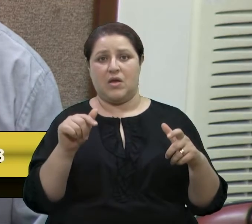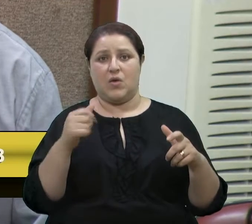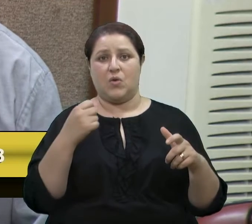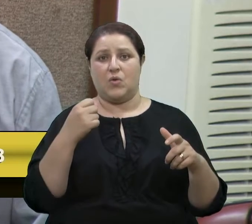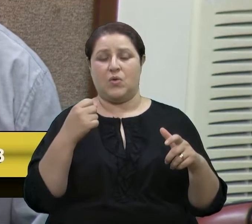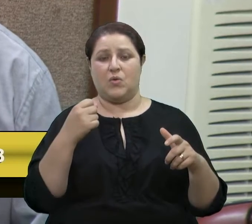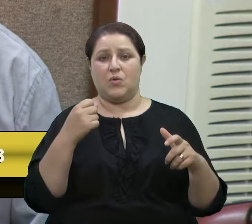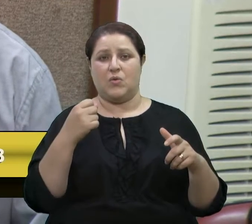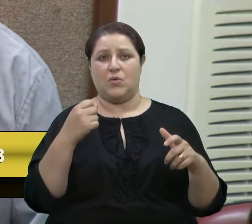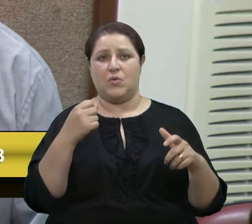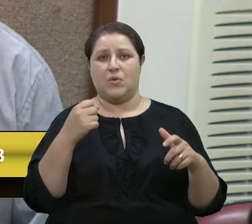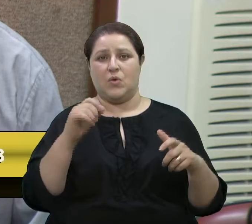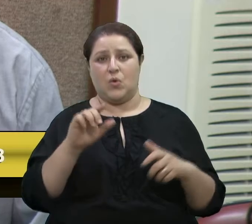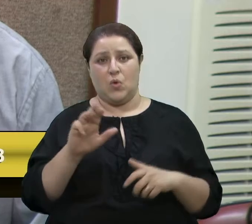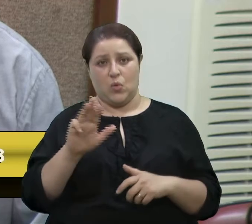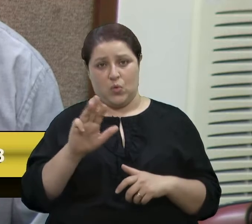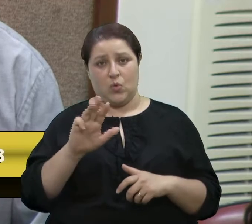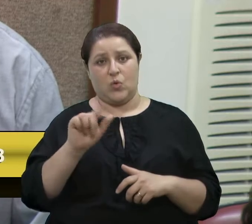presidente.